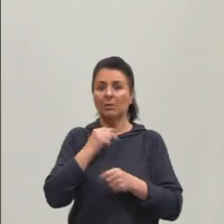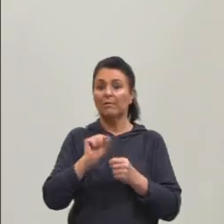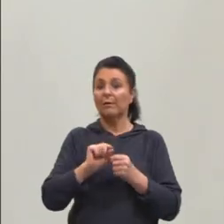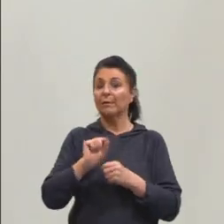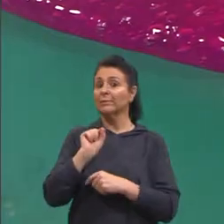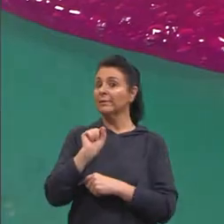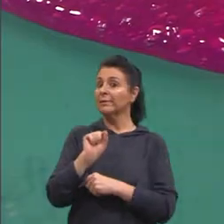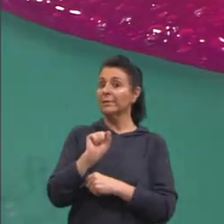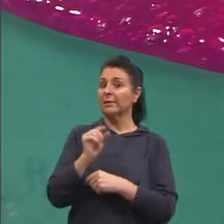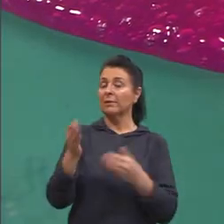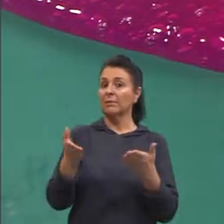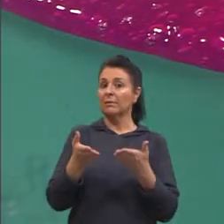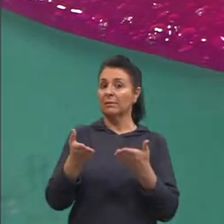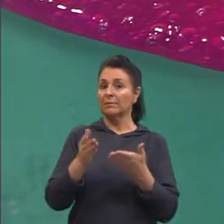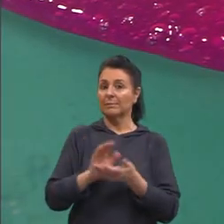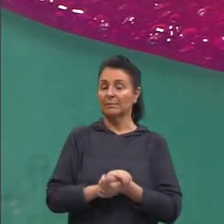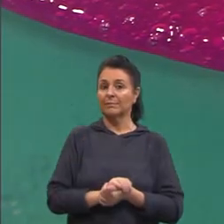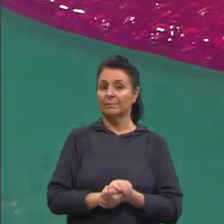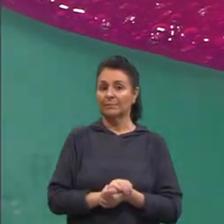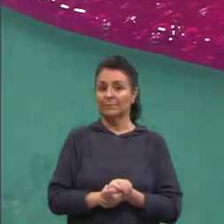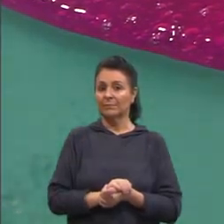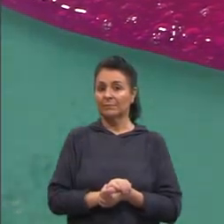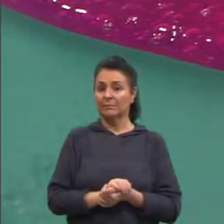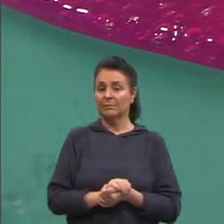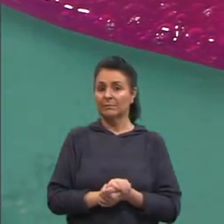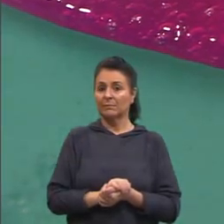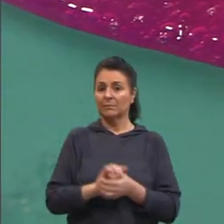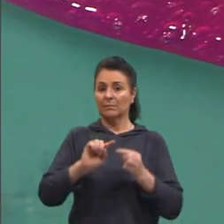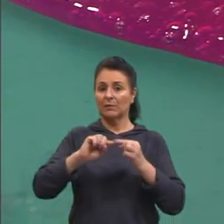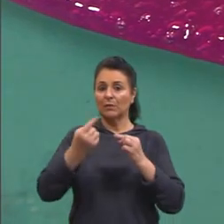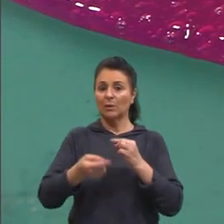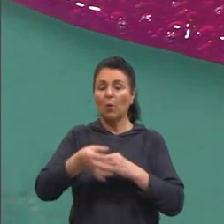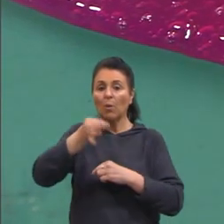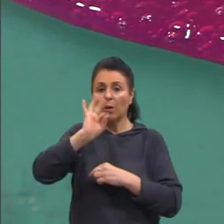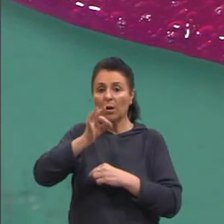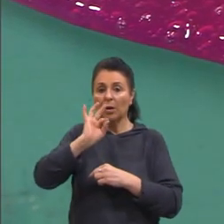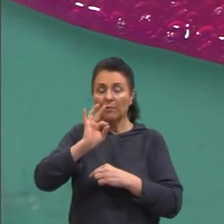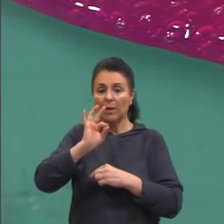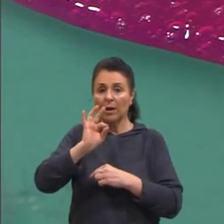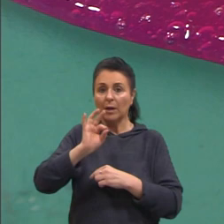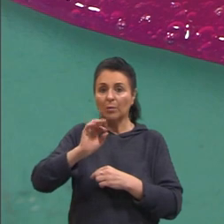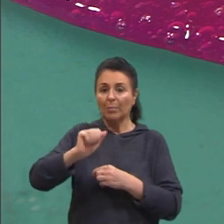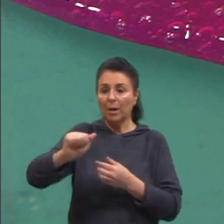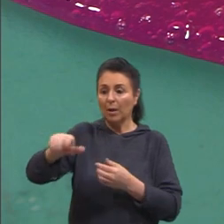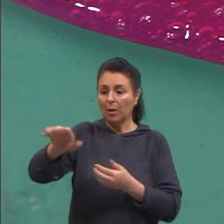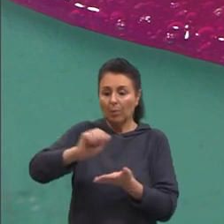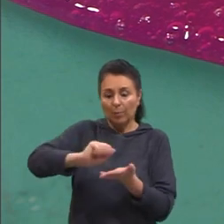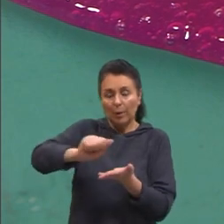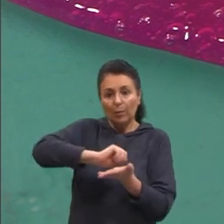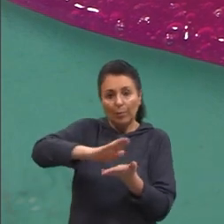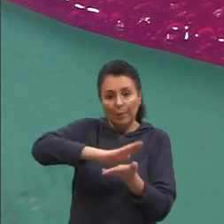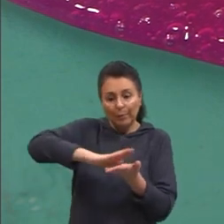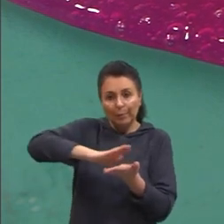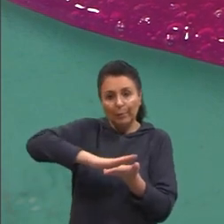O eu faço? O eu faço? Virei. Geralmente a pessoa vai lá pega um pano e